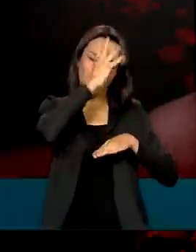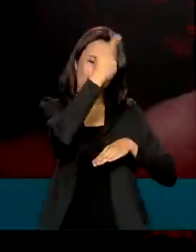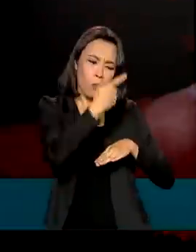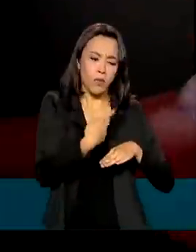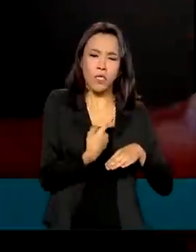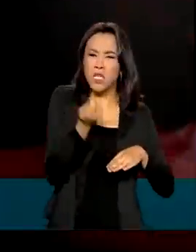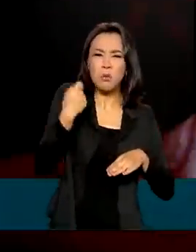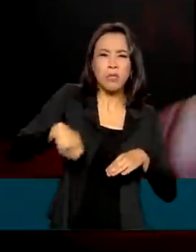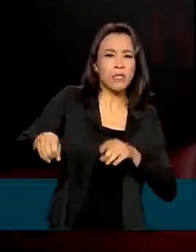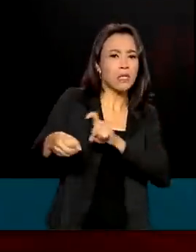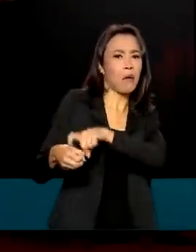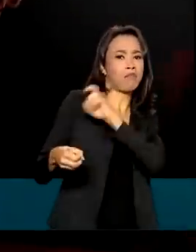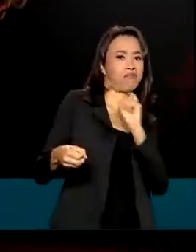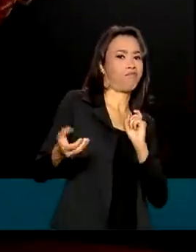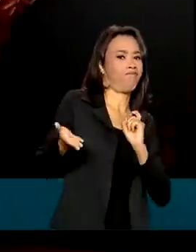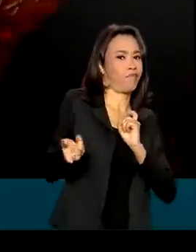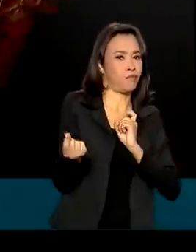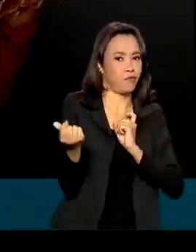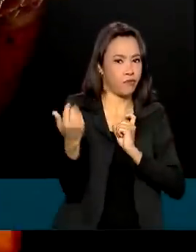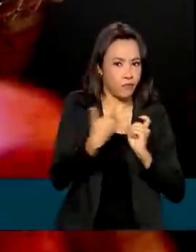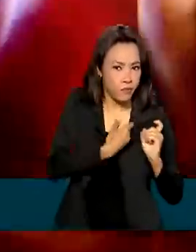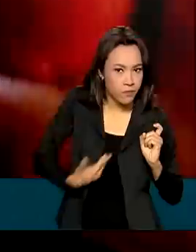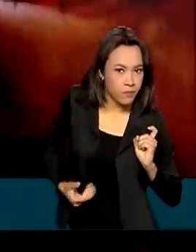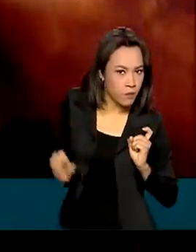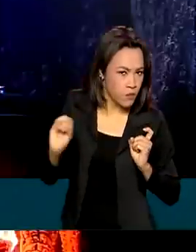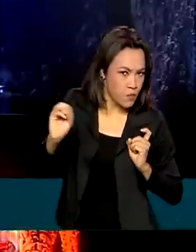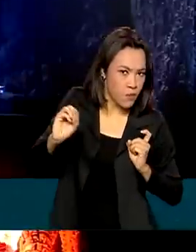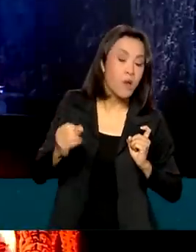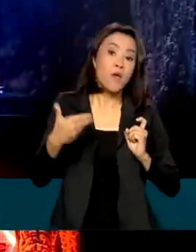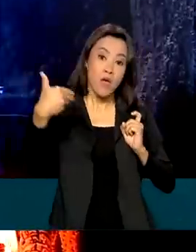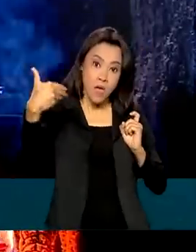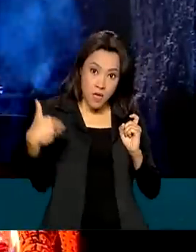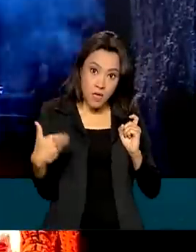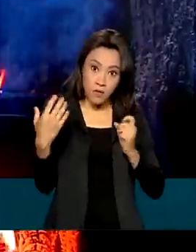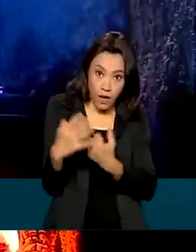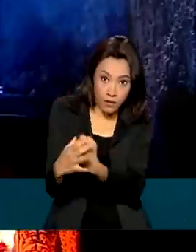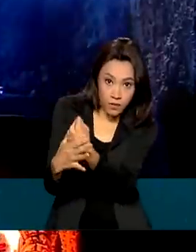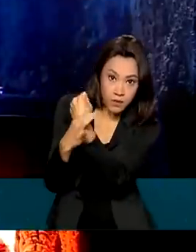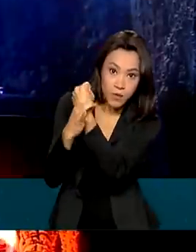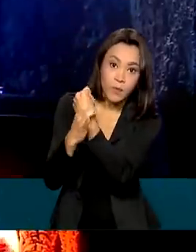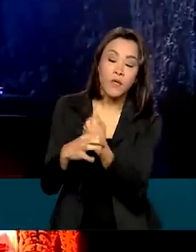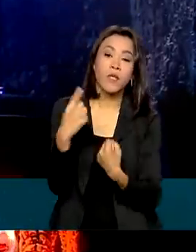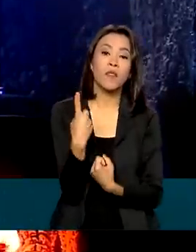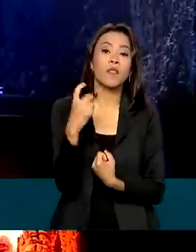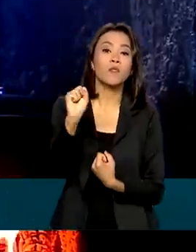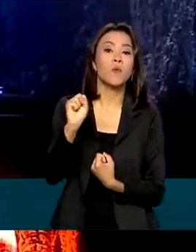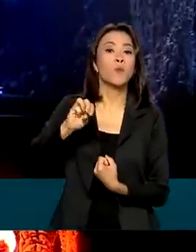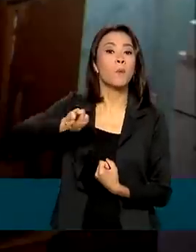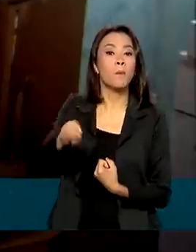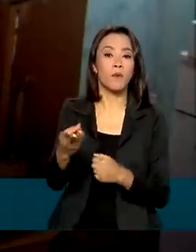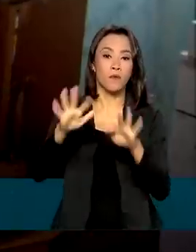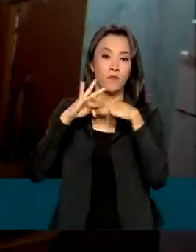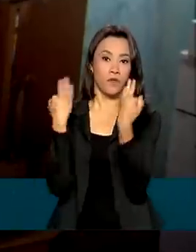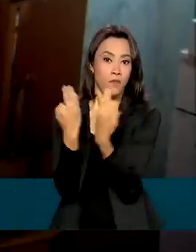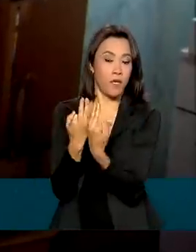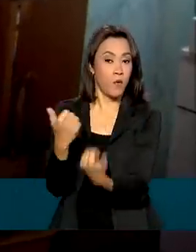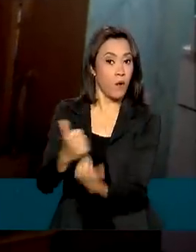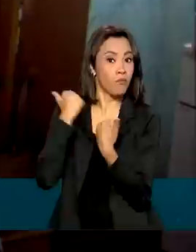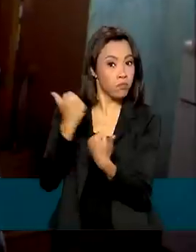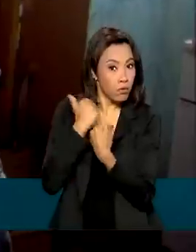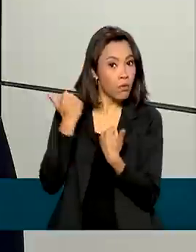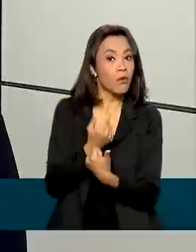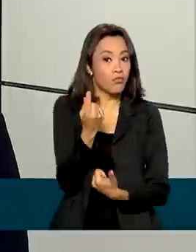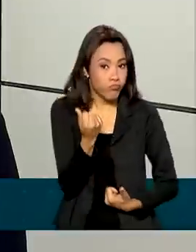e independência financeira. O Auxílio Brasil garante a mais de 18 milhões de famílias um sustento